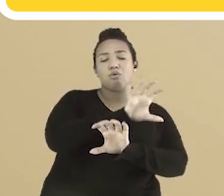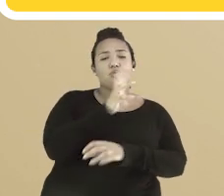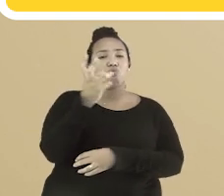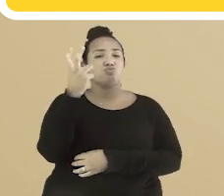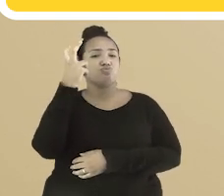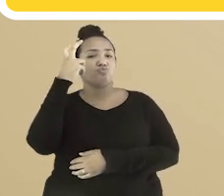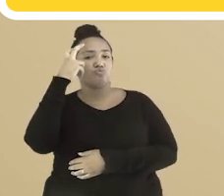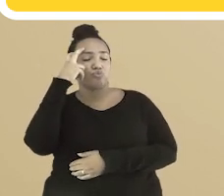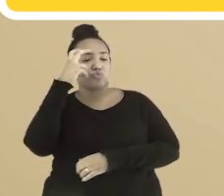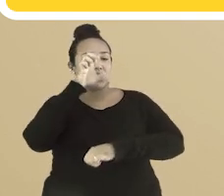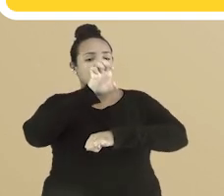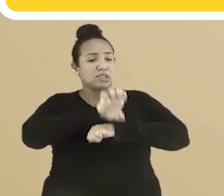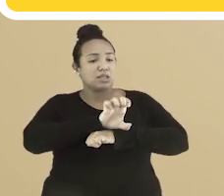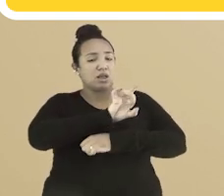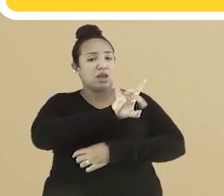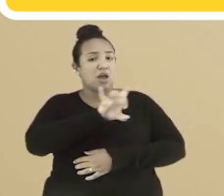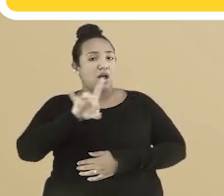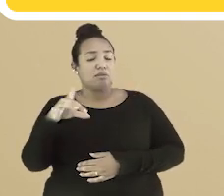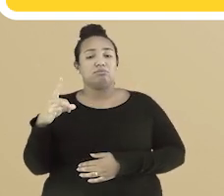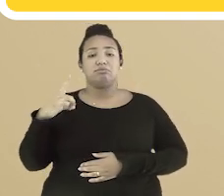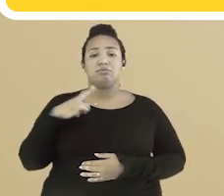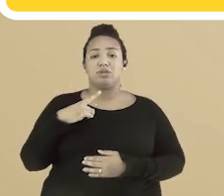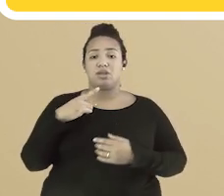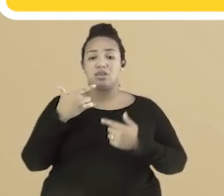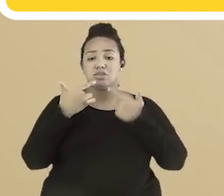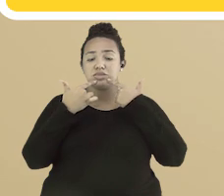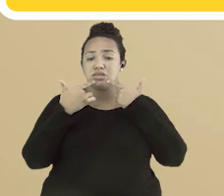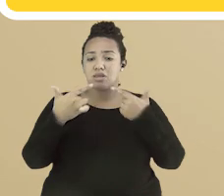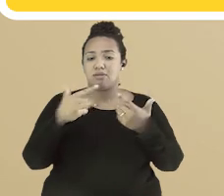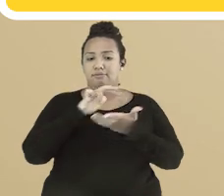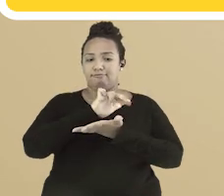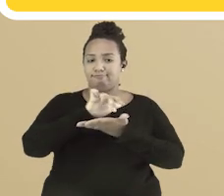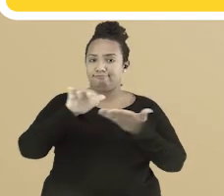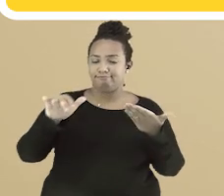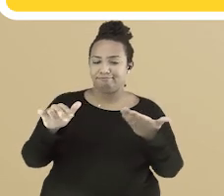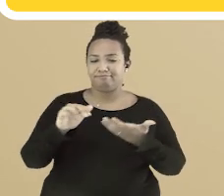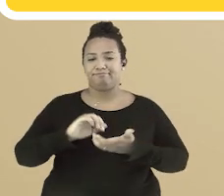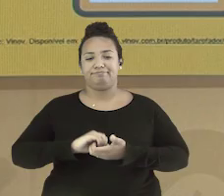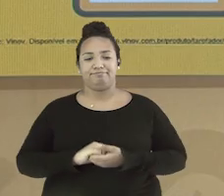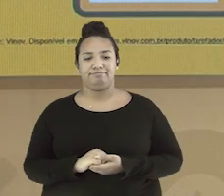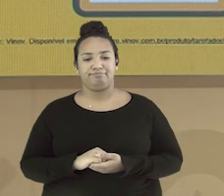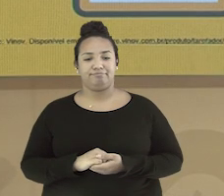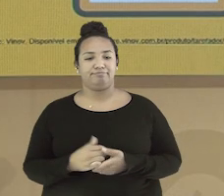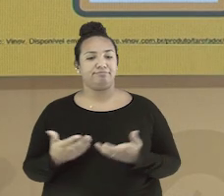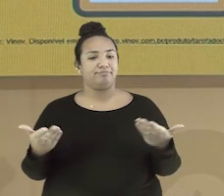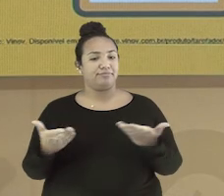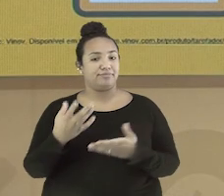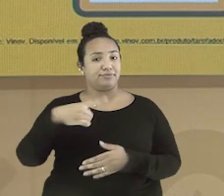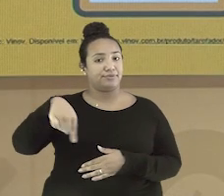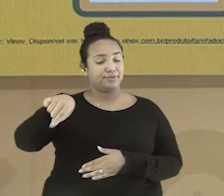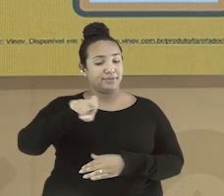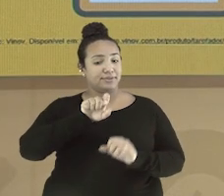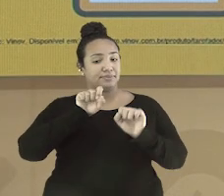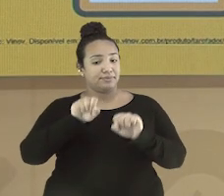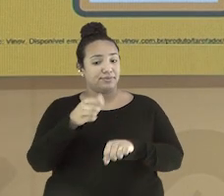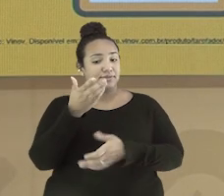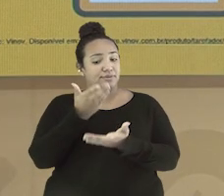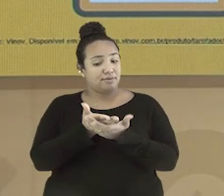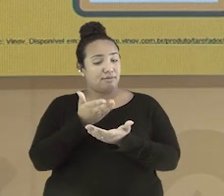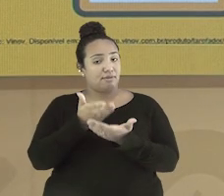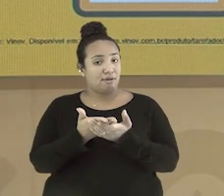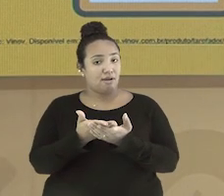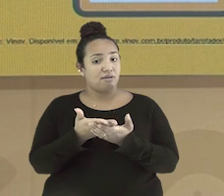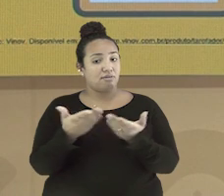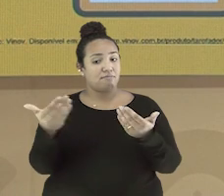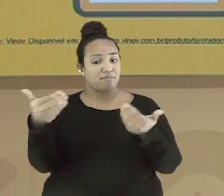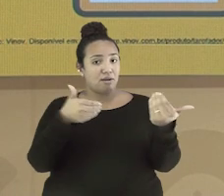cultura e do estado, existem vários modos de falar no Brasil. Que tal você participar de nossas